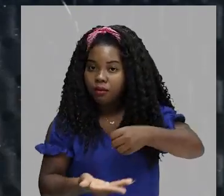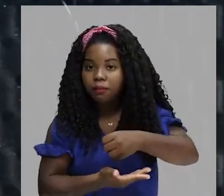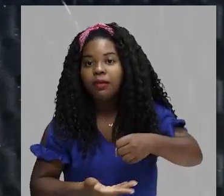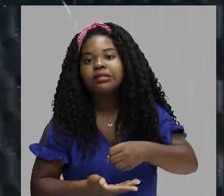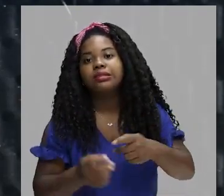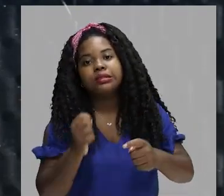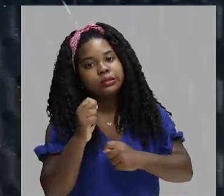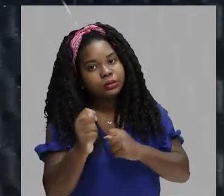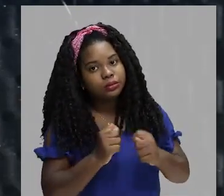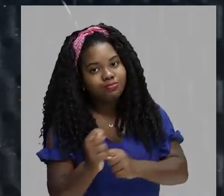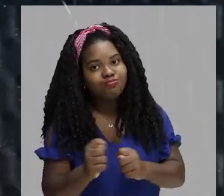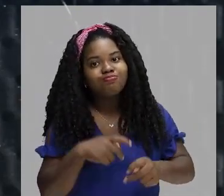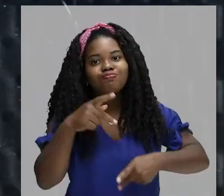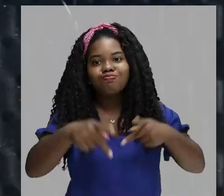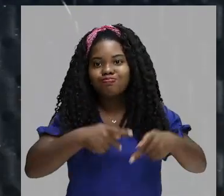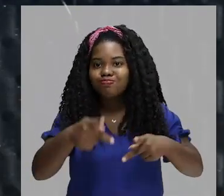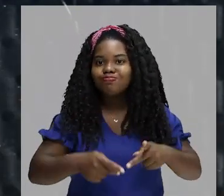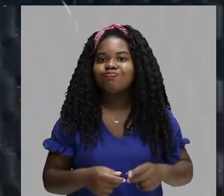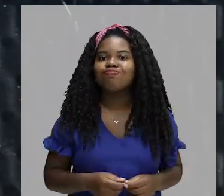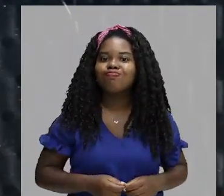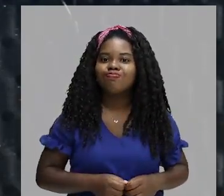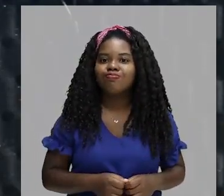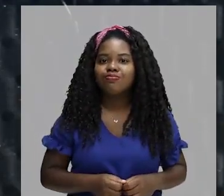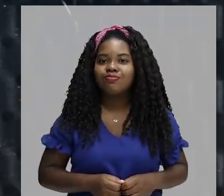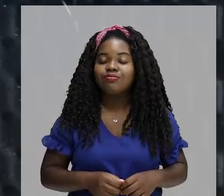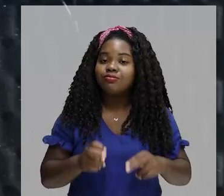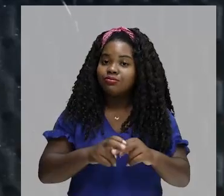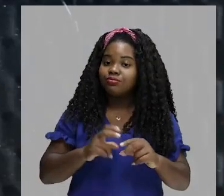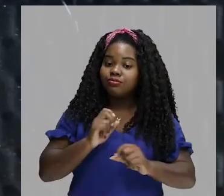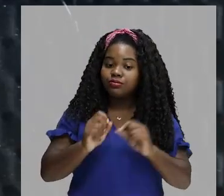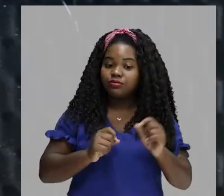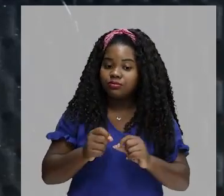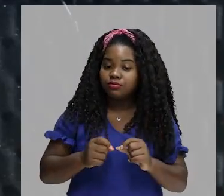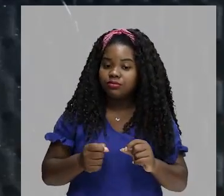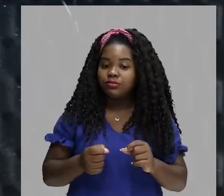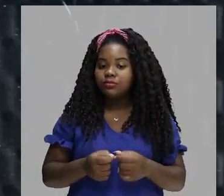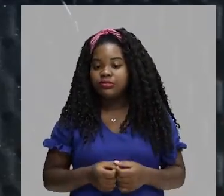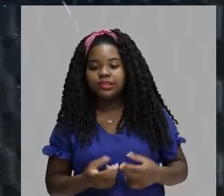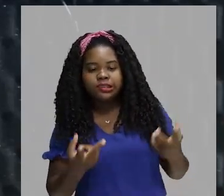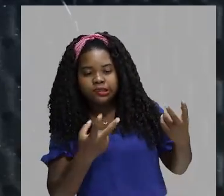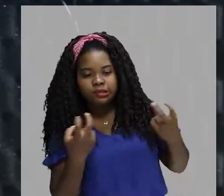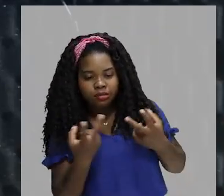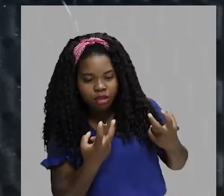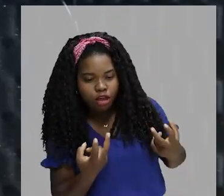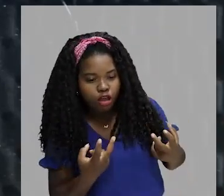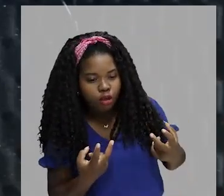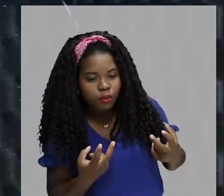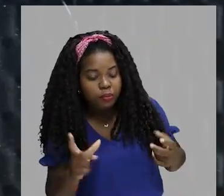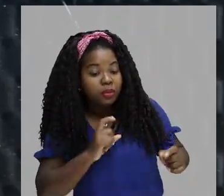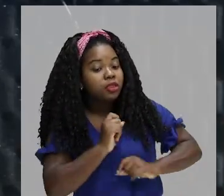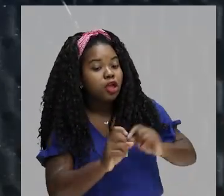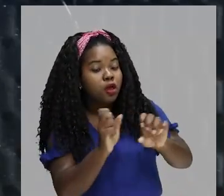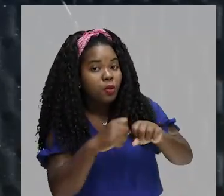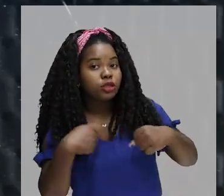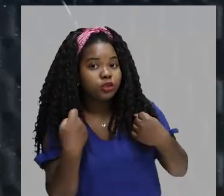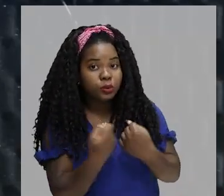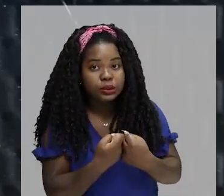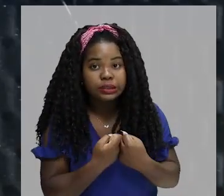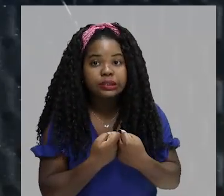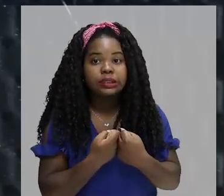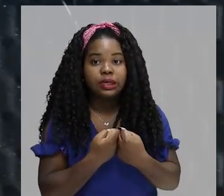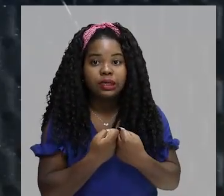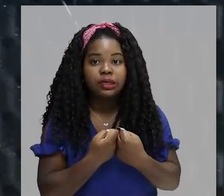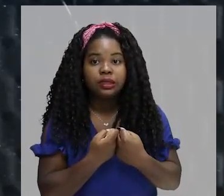Há uma agricultura com sistema de irrigação avançado. Quer dizer, nessa perspectiva, você tem uma sociedade hidráulica